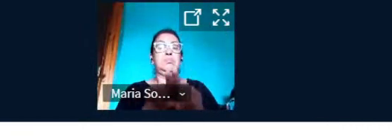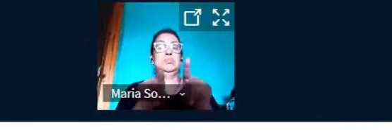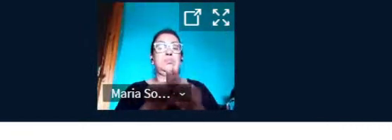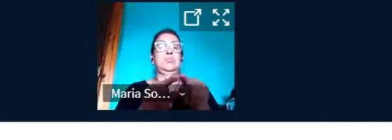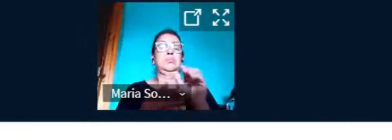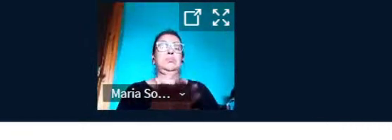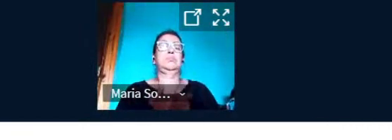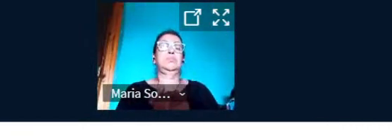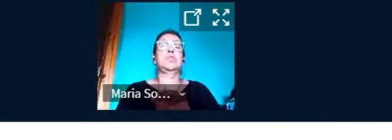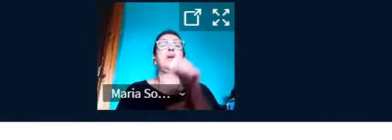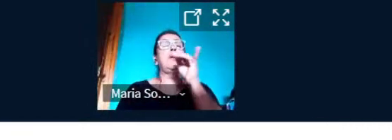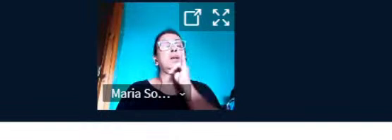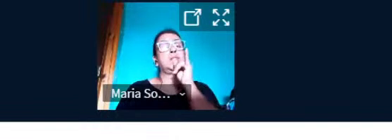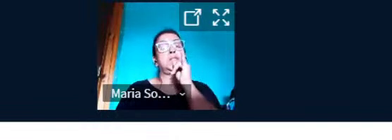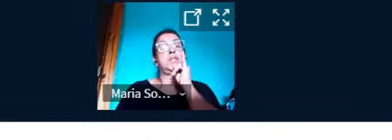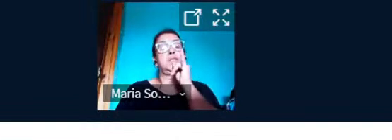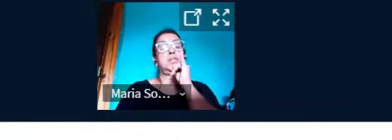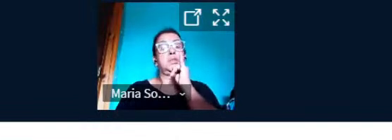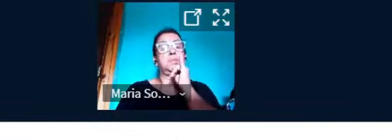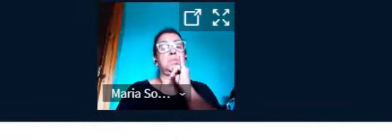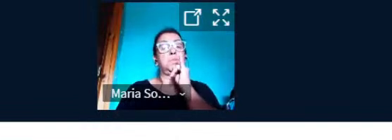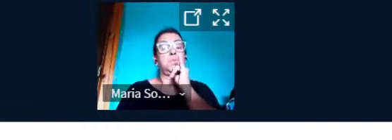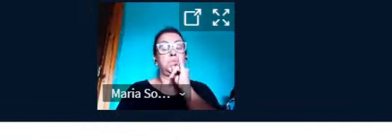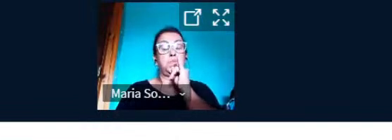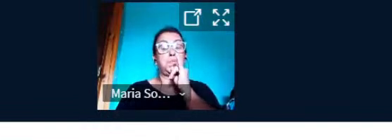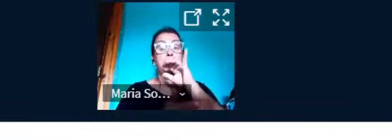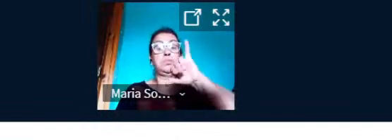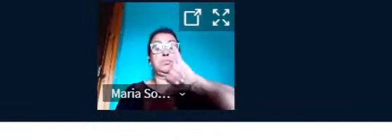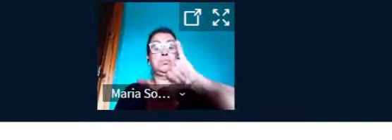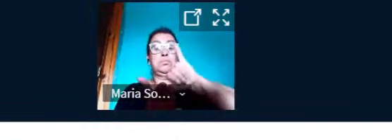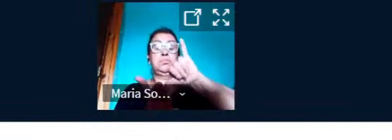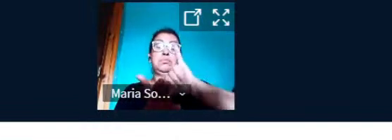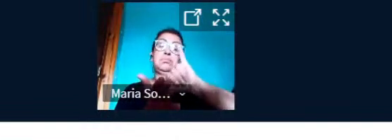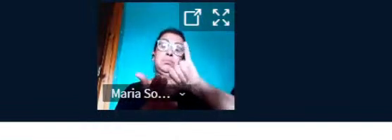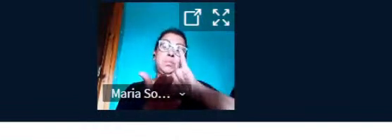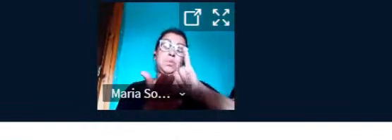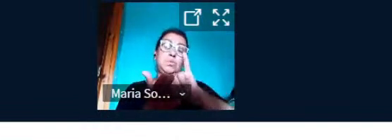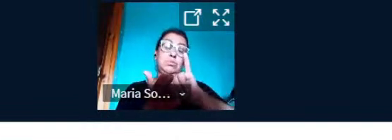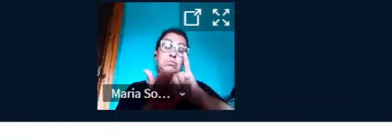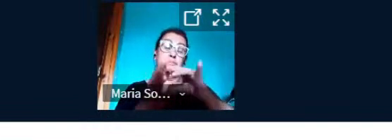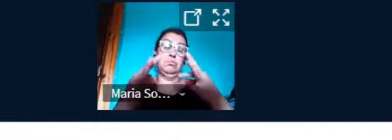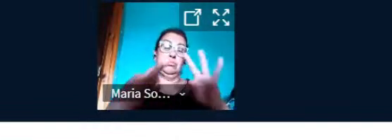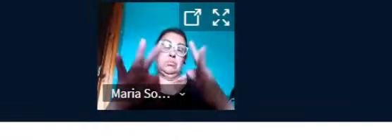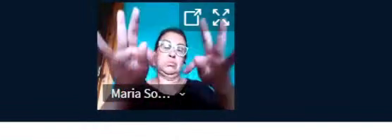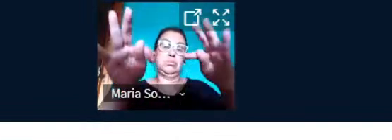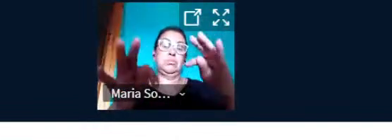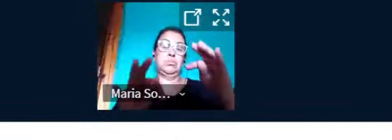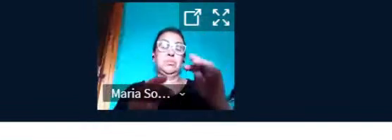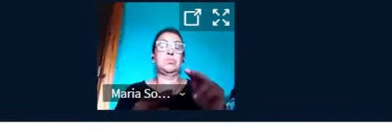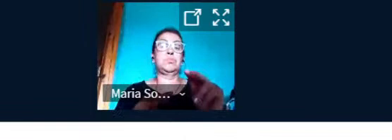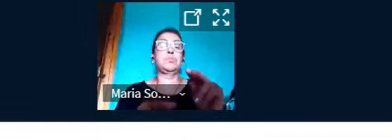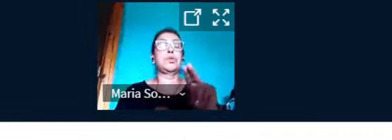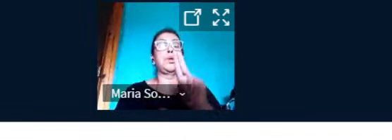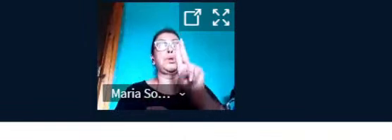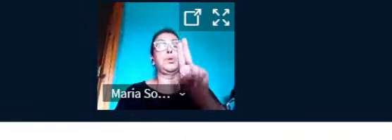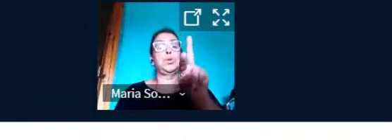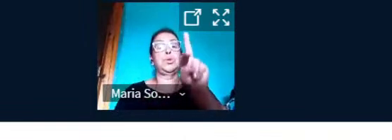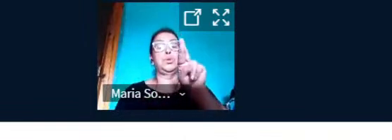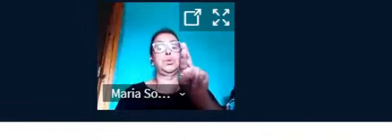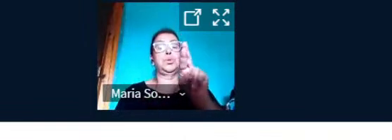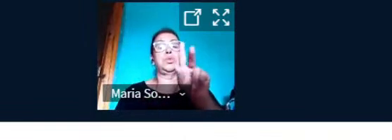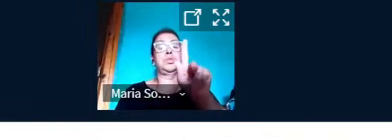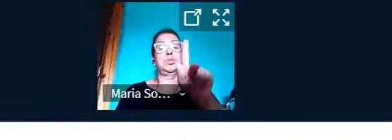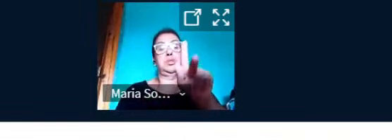Tecnologia Acadêmica do IF-URGS, o CTA. Ele foi criado para ser um laboratório de criação e experimentação de